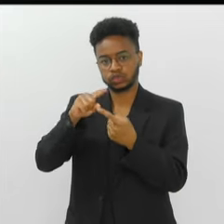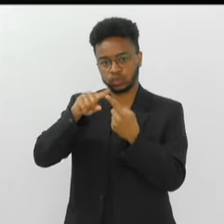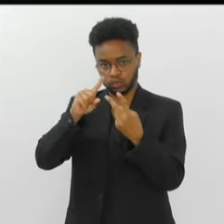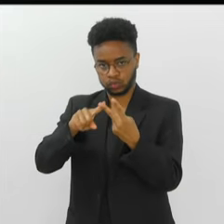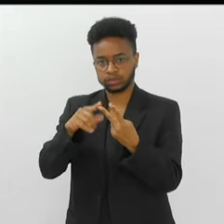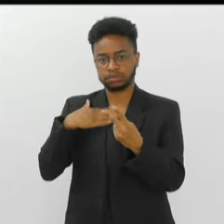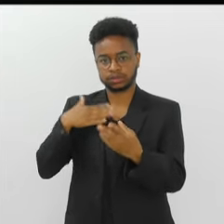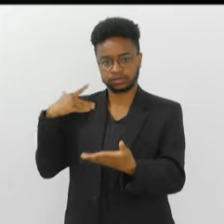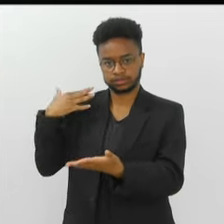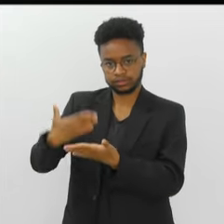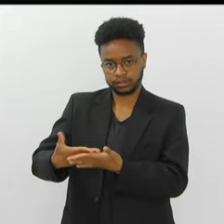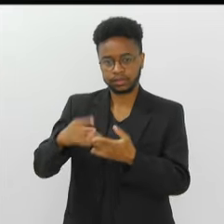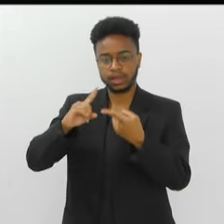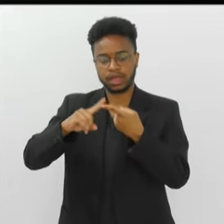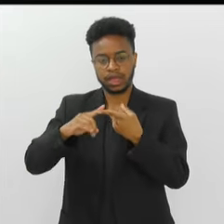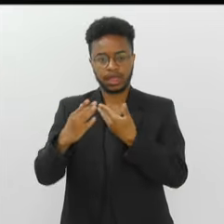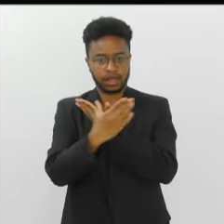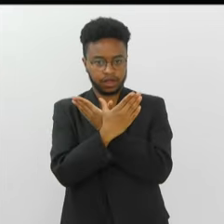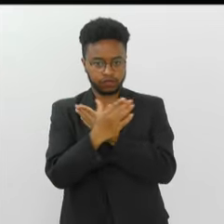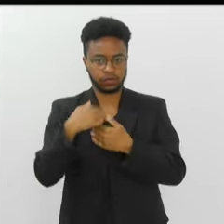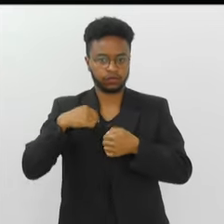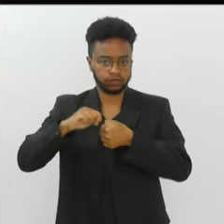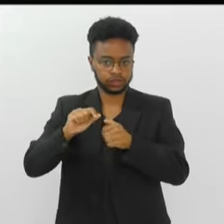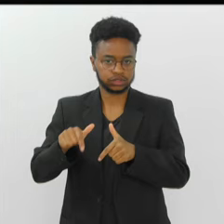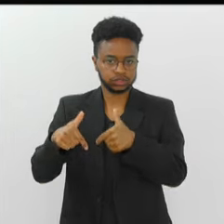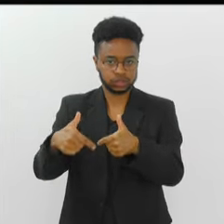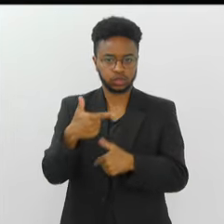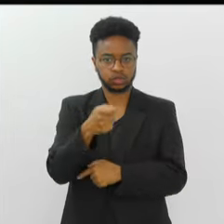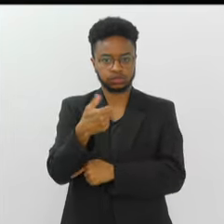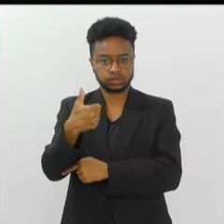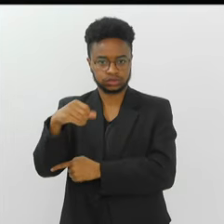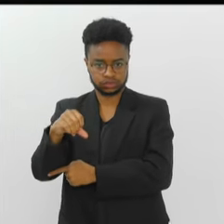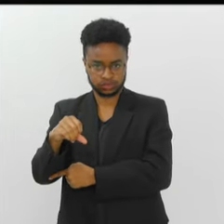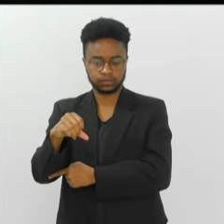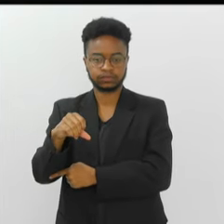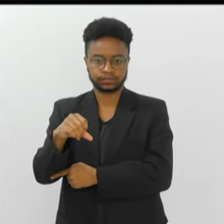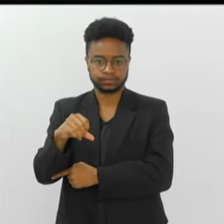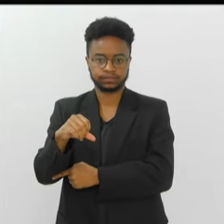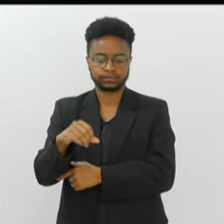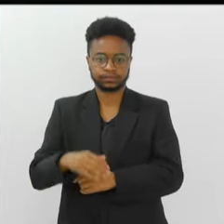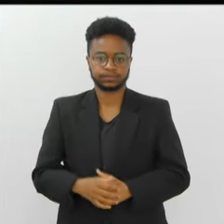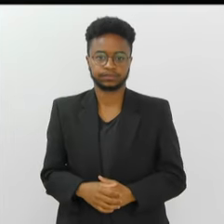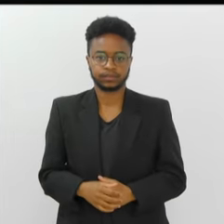reedições na minha trajetória. A primeira foi na Gaviões da Fiel, no ano de 2019.